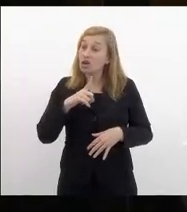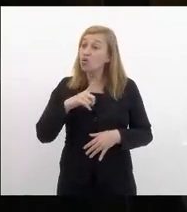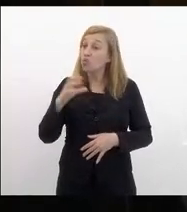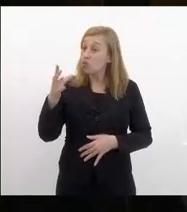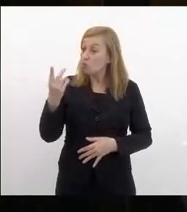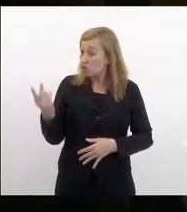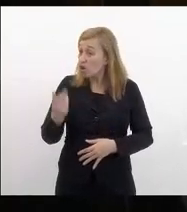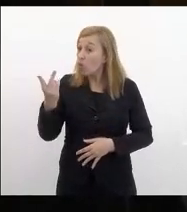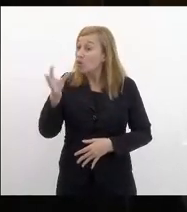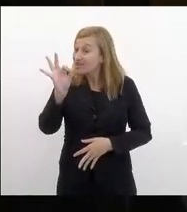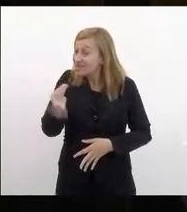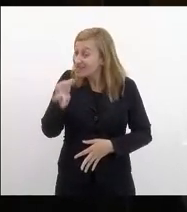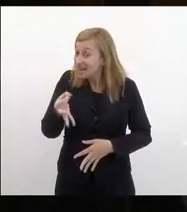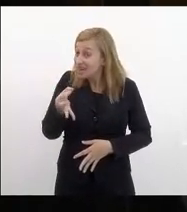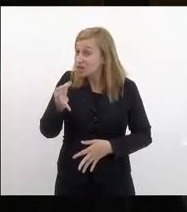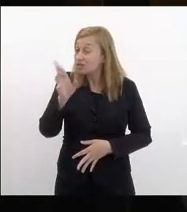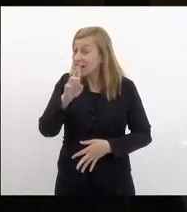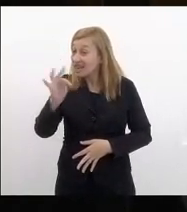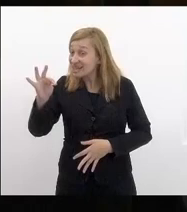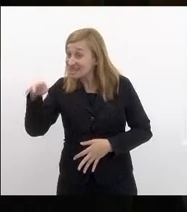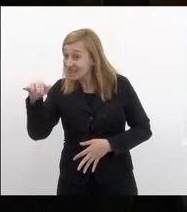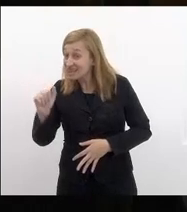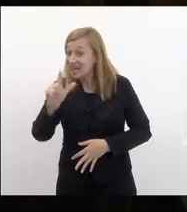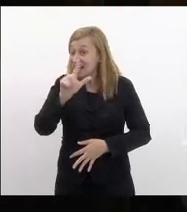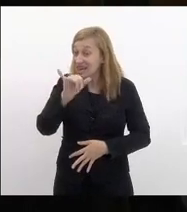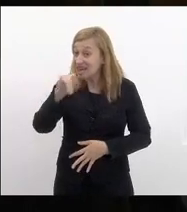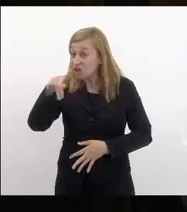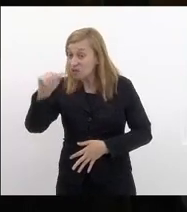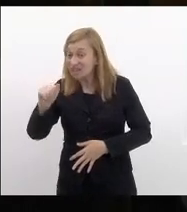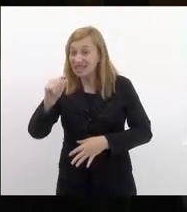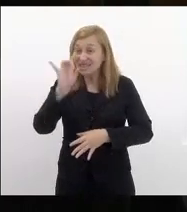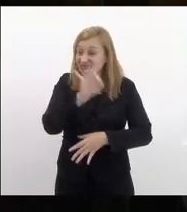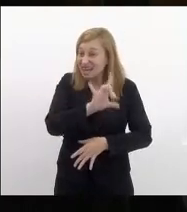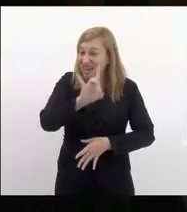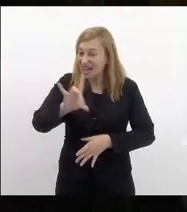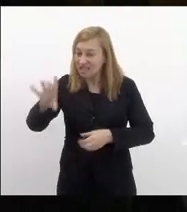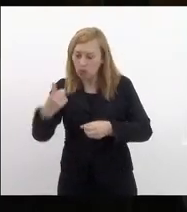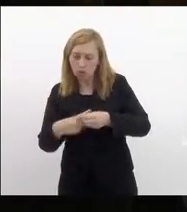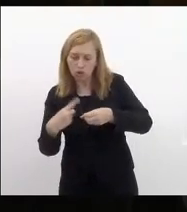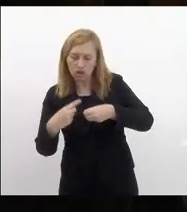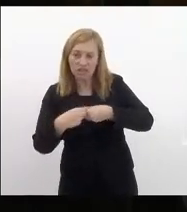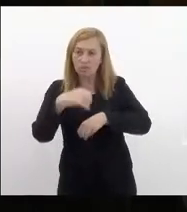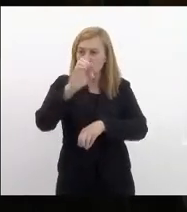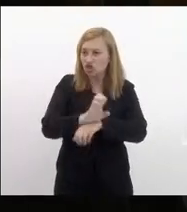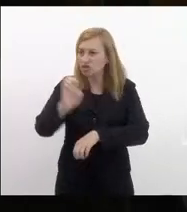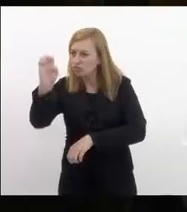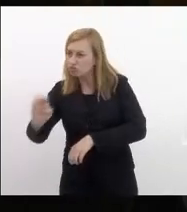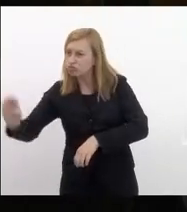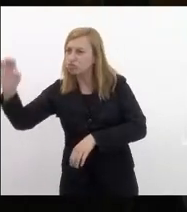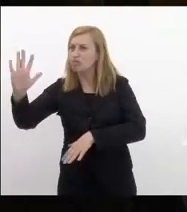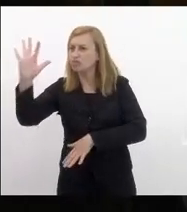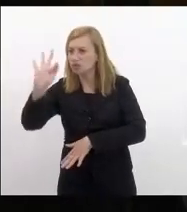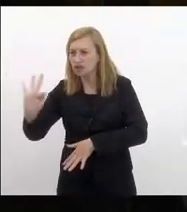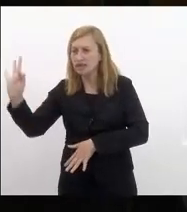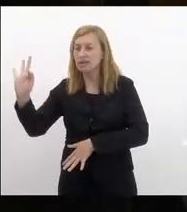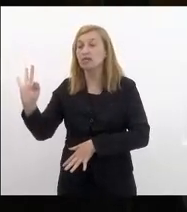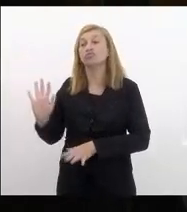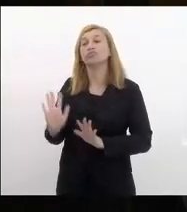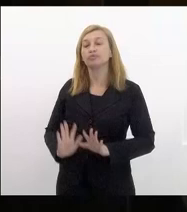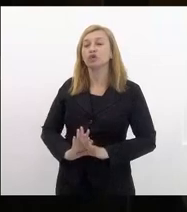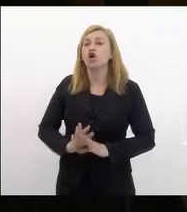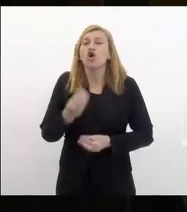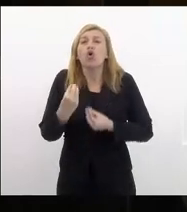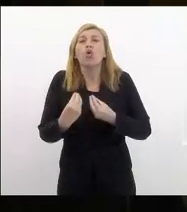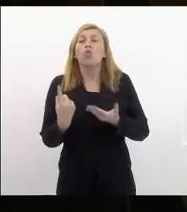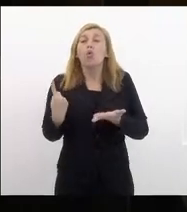dentro da receita corrente líquida de cada um dos municípios estados e entes da federação sob pena de